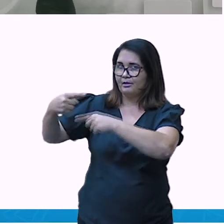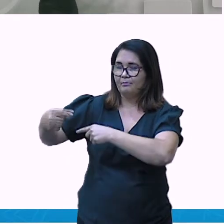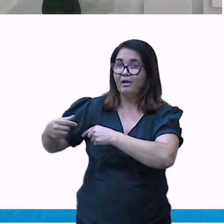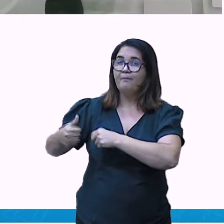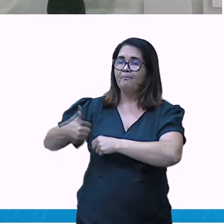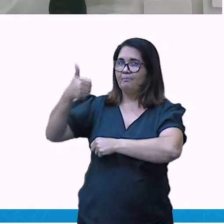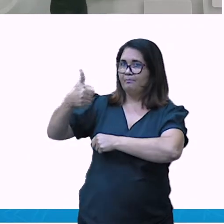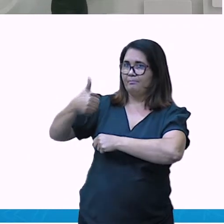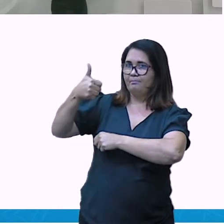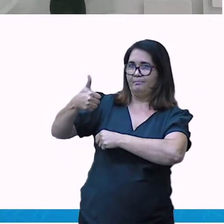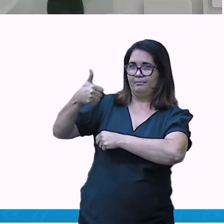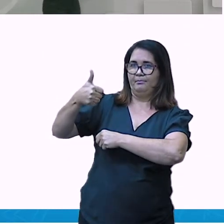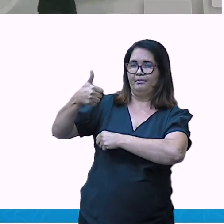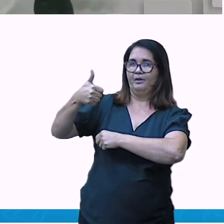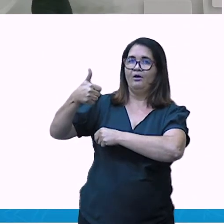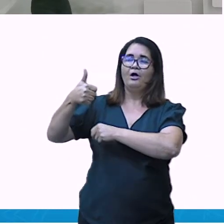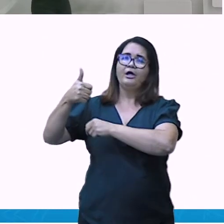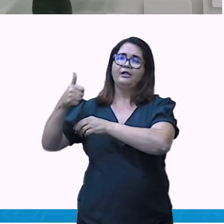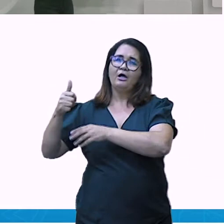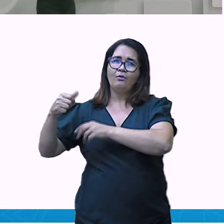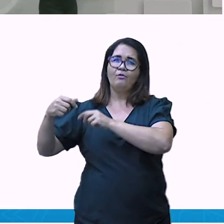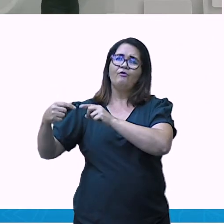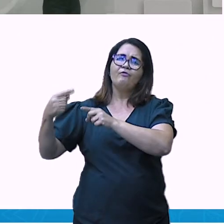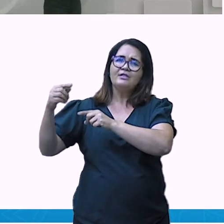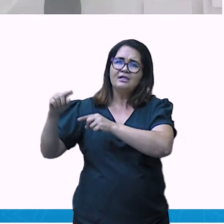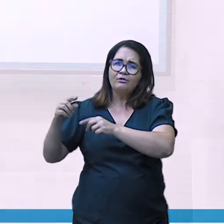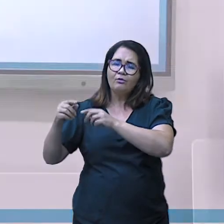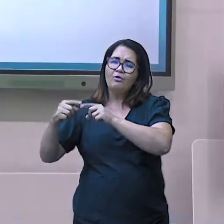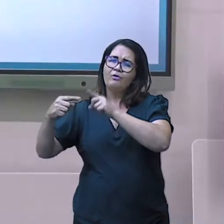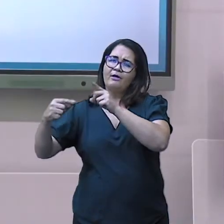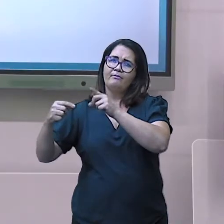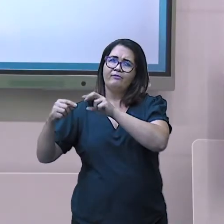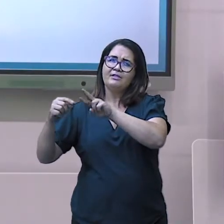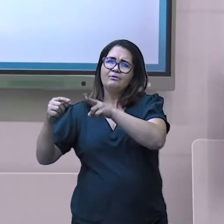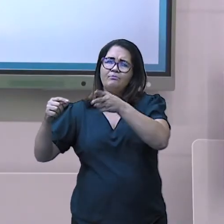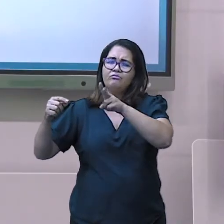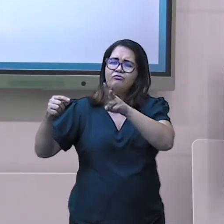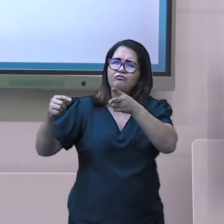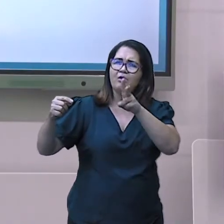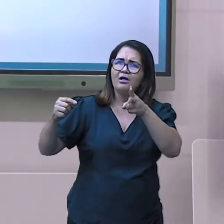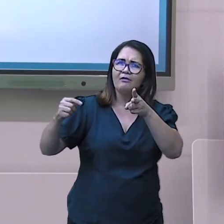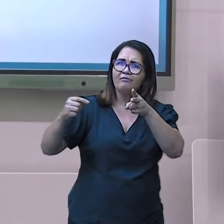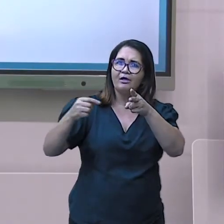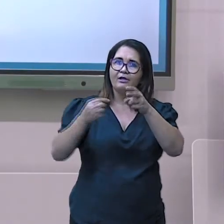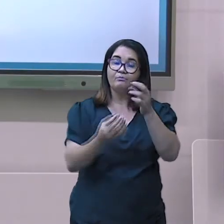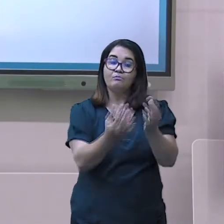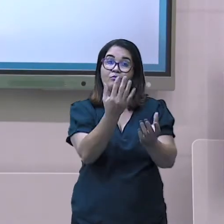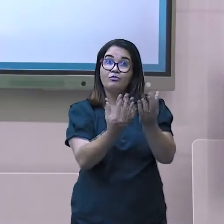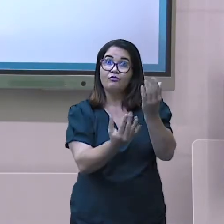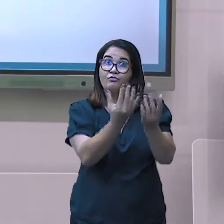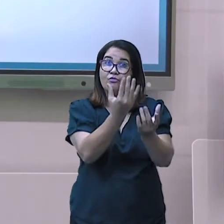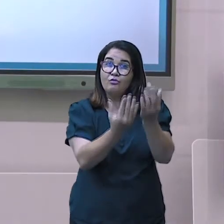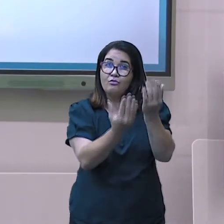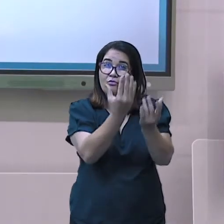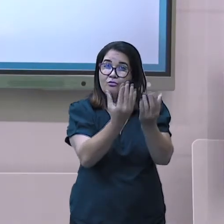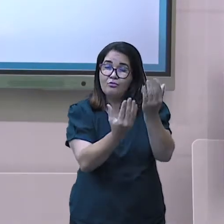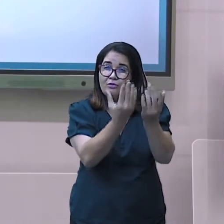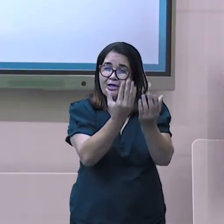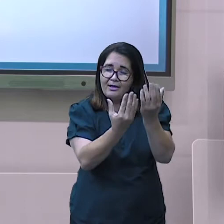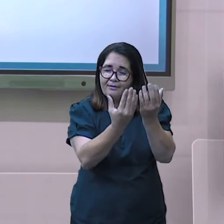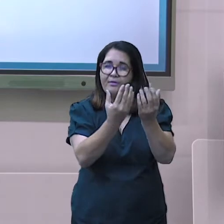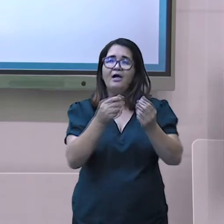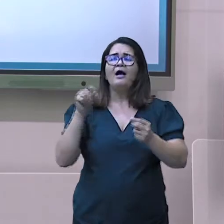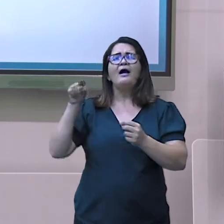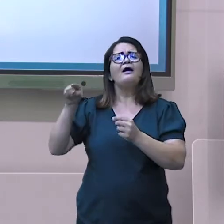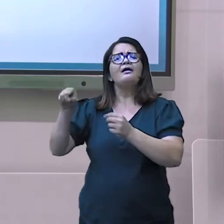tá vendo? E ele vai sendo levado diretamente pro forno. E aqui, essa fonte primária, ela